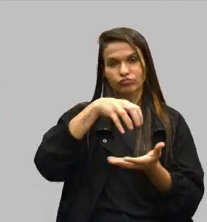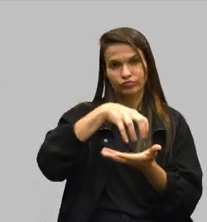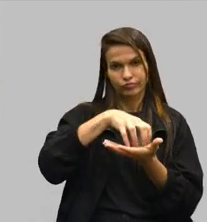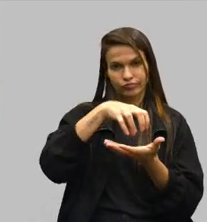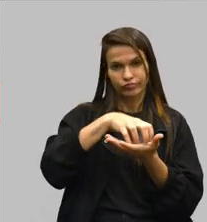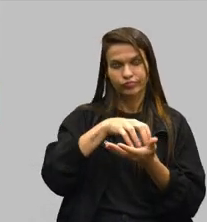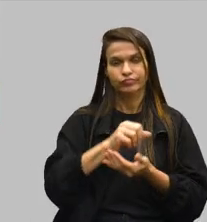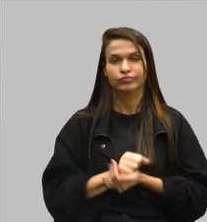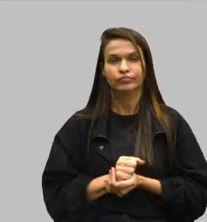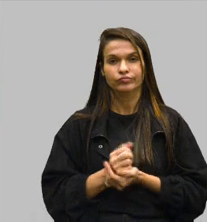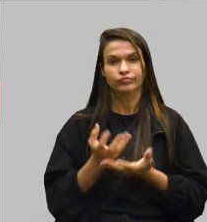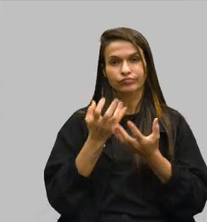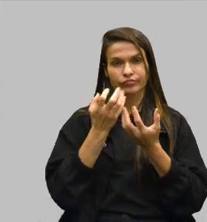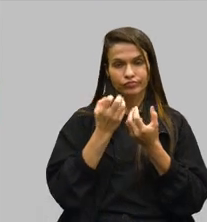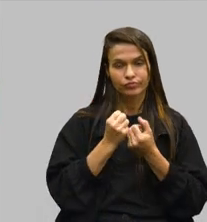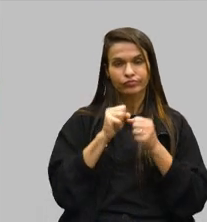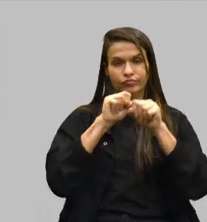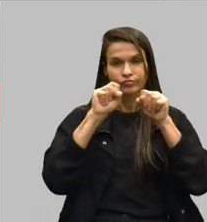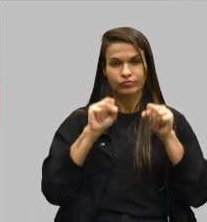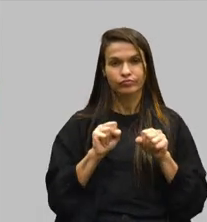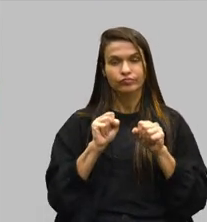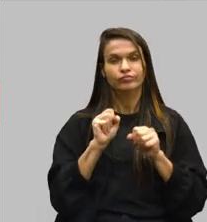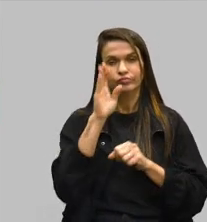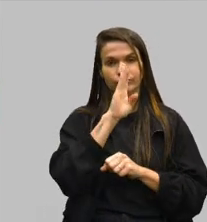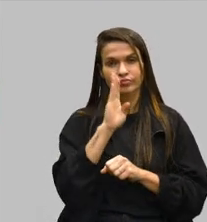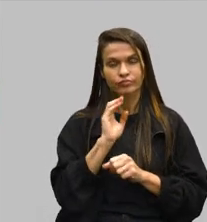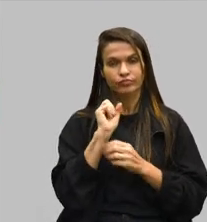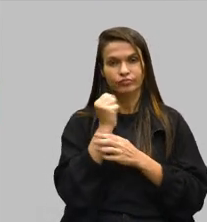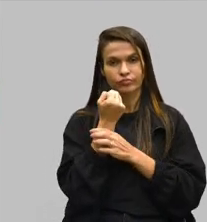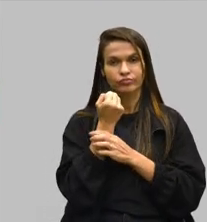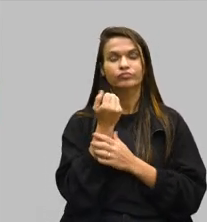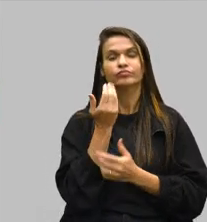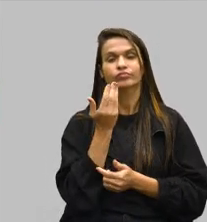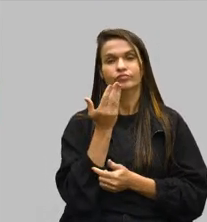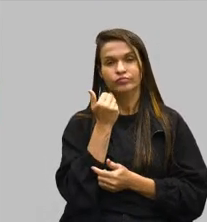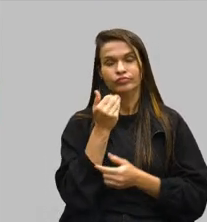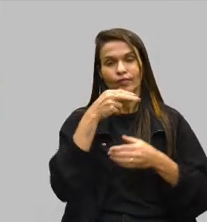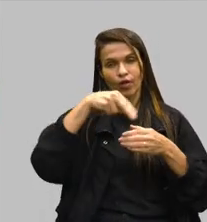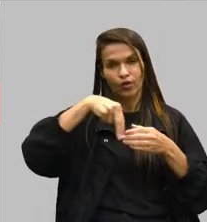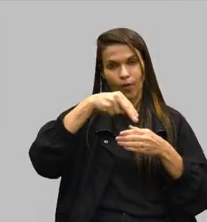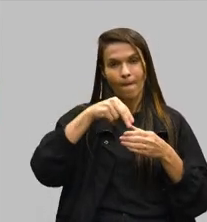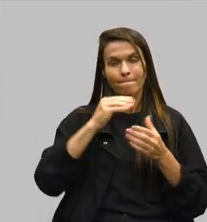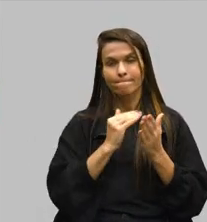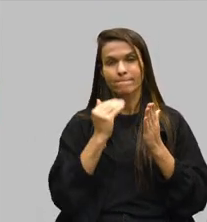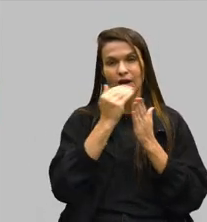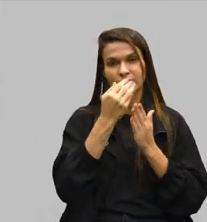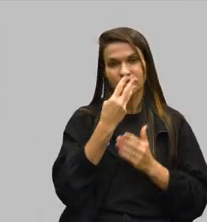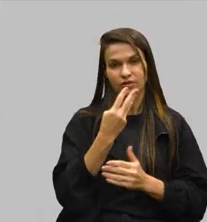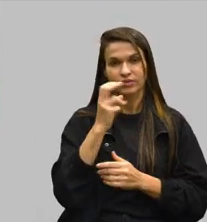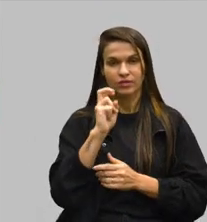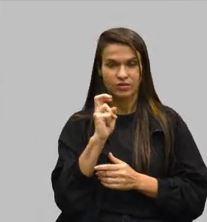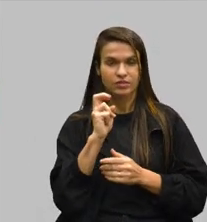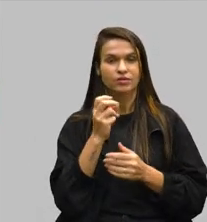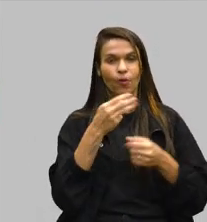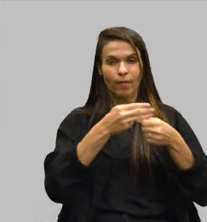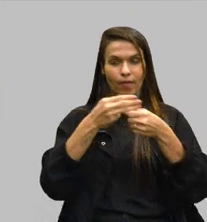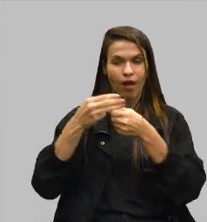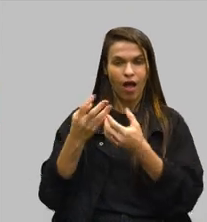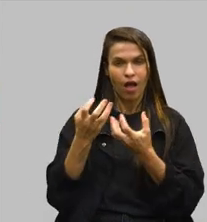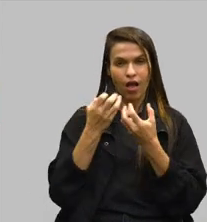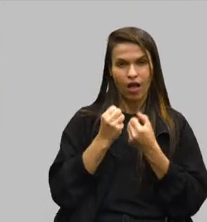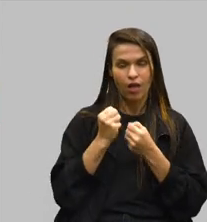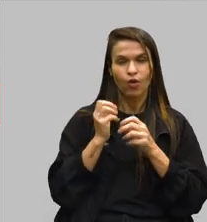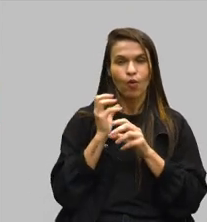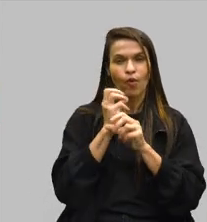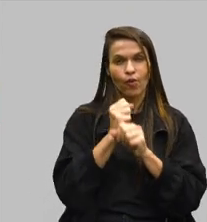Adesão ao CISAM, Sistema Nacional de Segurança Alimentar e Nutricional, mais de 35 municípios aderidos, totalizando 70